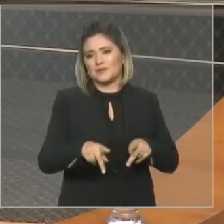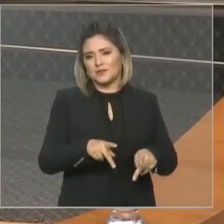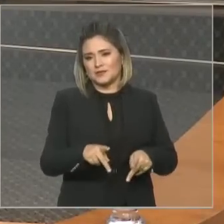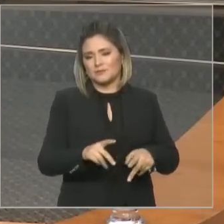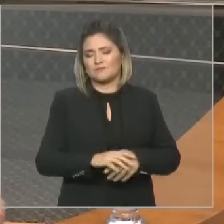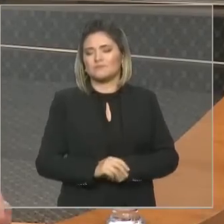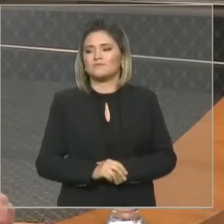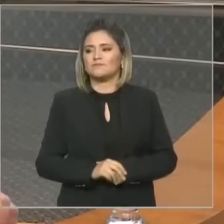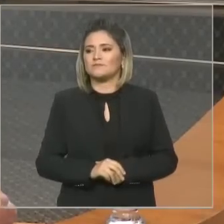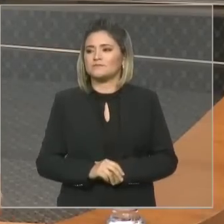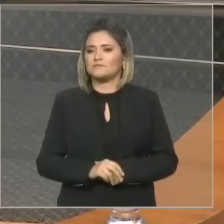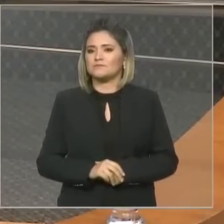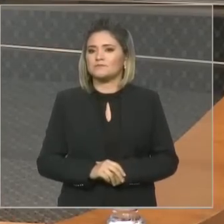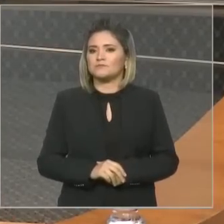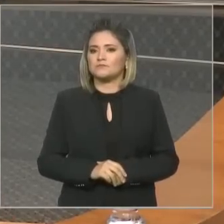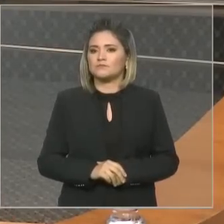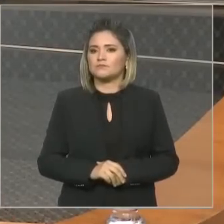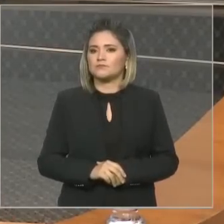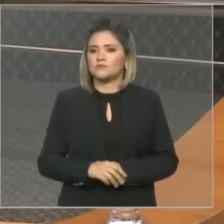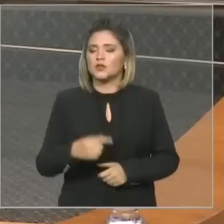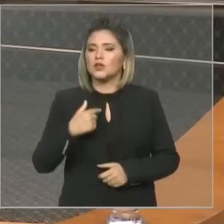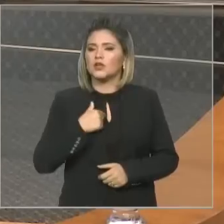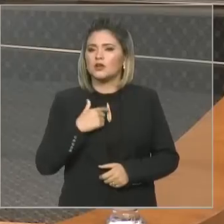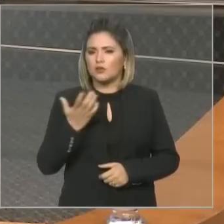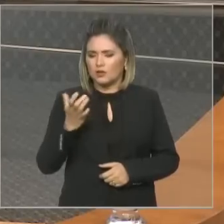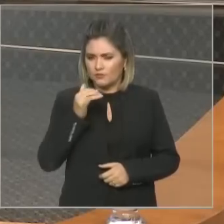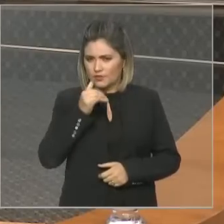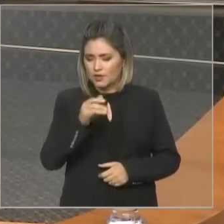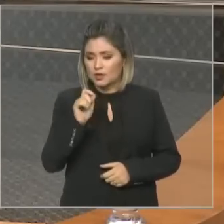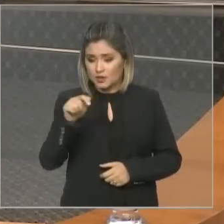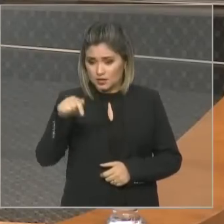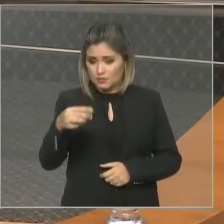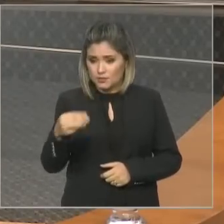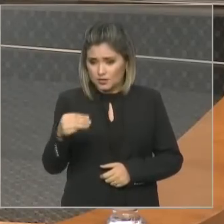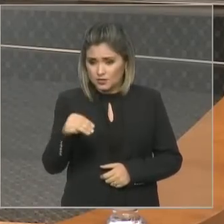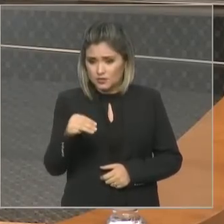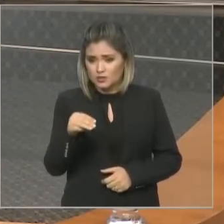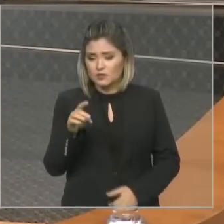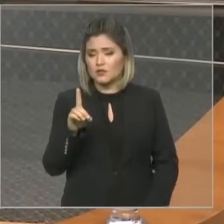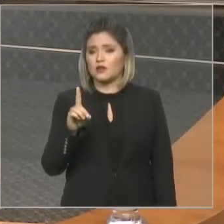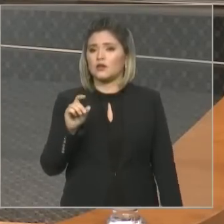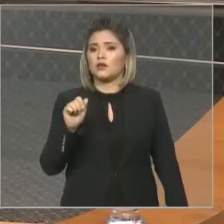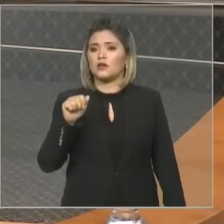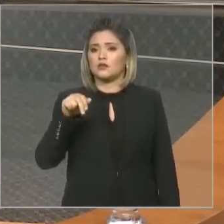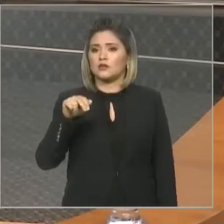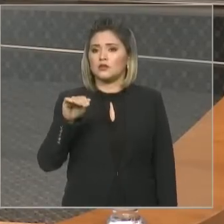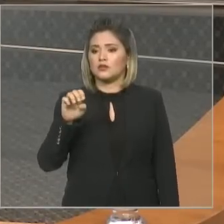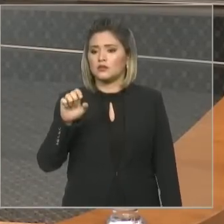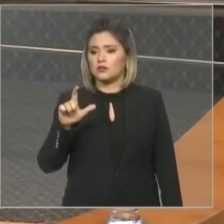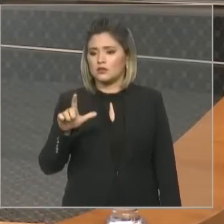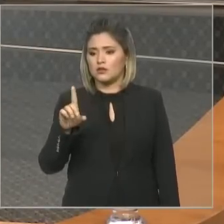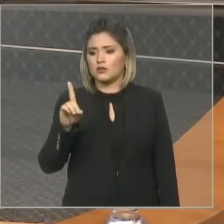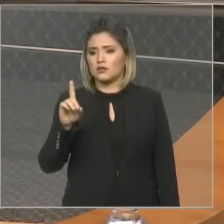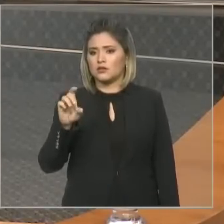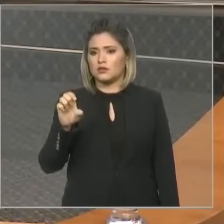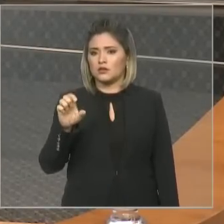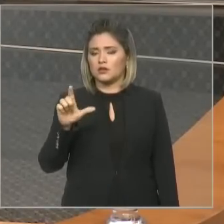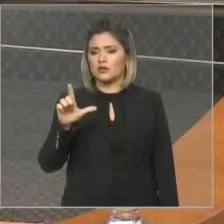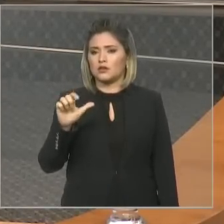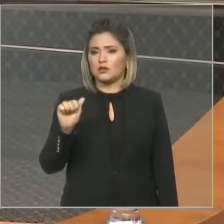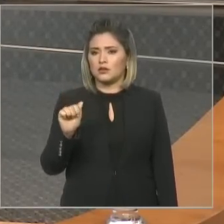que aqui no Maranhão, Daniel de Latouche, no meu entendimento, foi o primeiro legislador que teve,